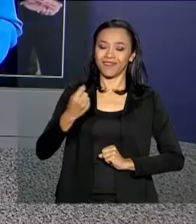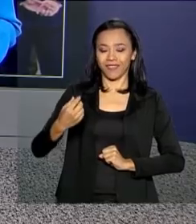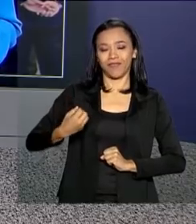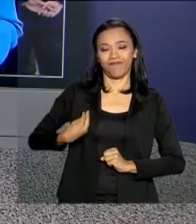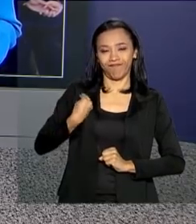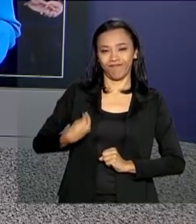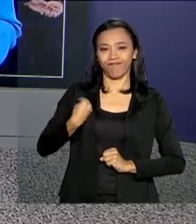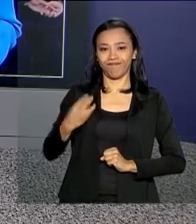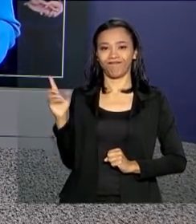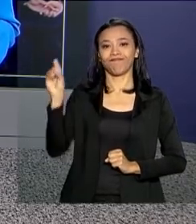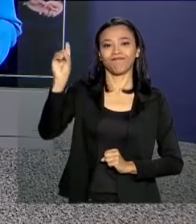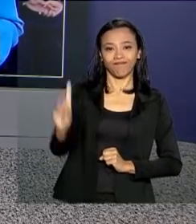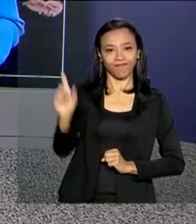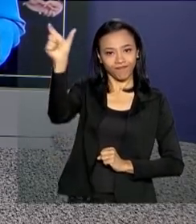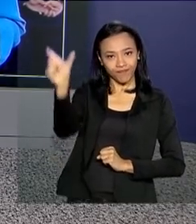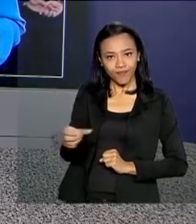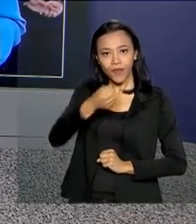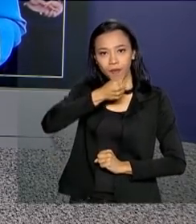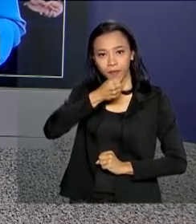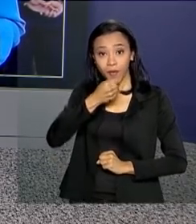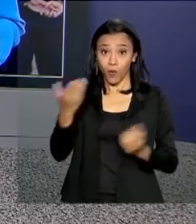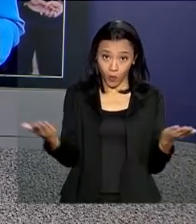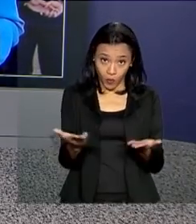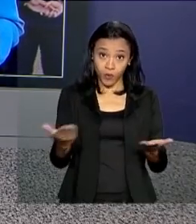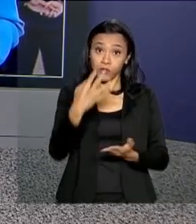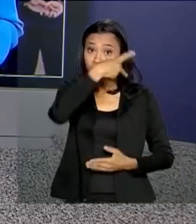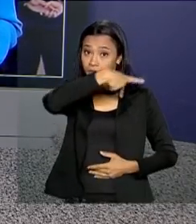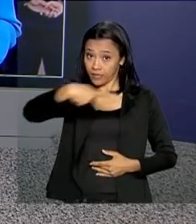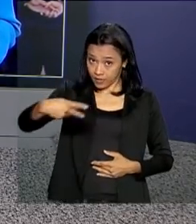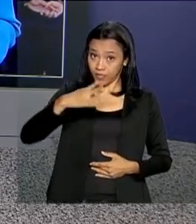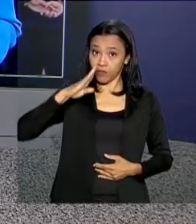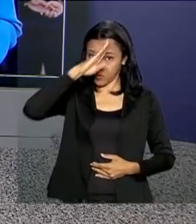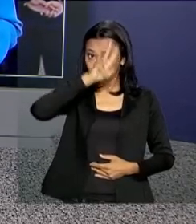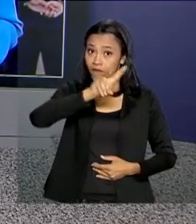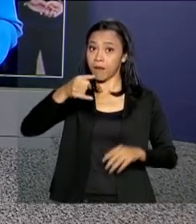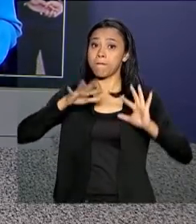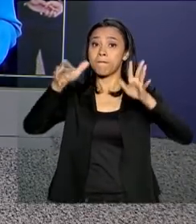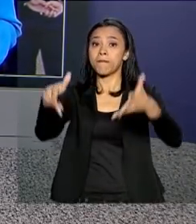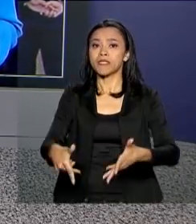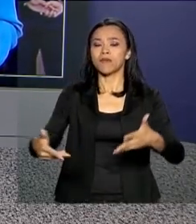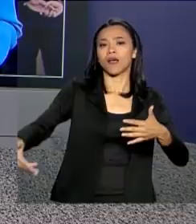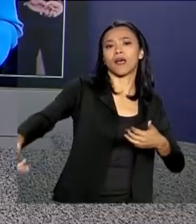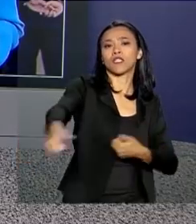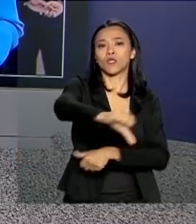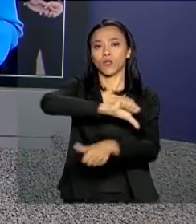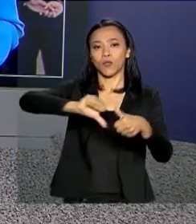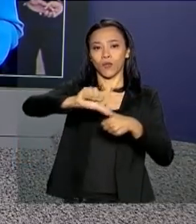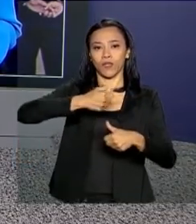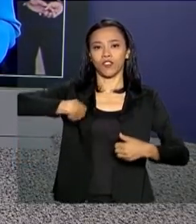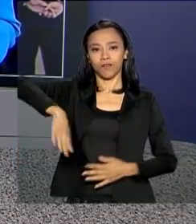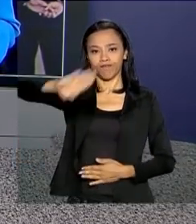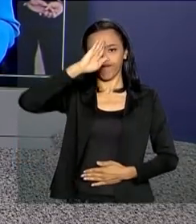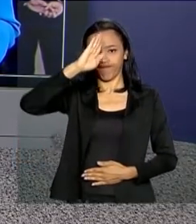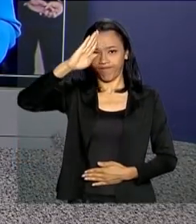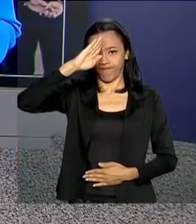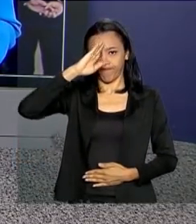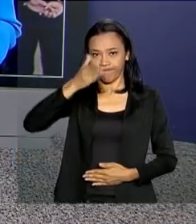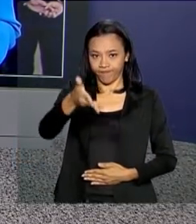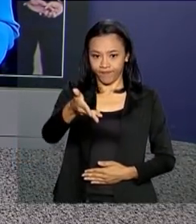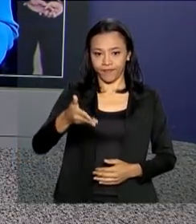Holanda. Hoje o presidente Jair Bolsonaro vai participar da cerimônia de troca de comando do Exército. Luciana Colares.